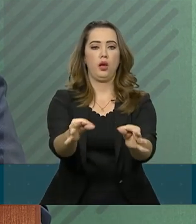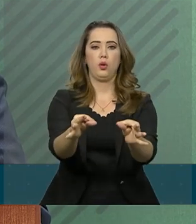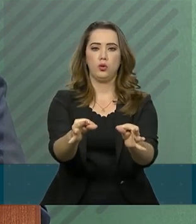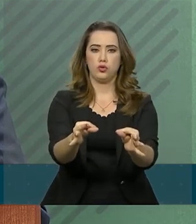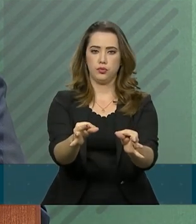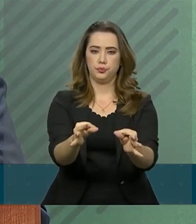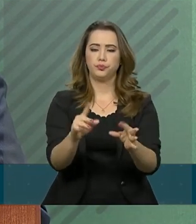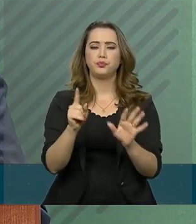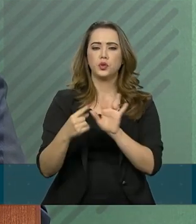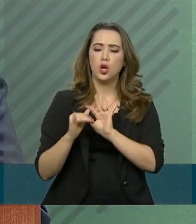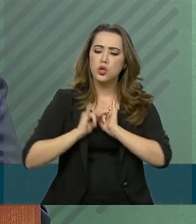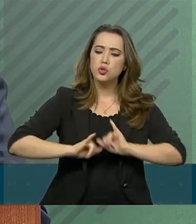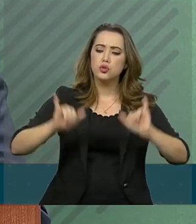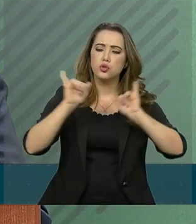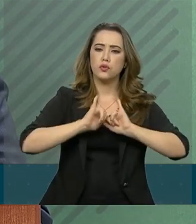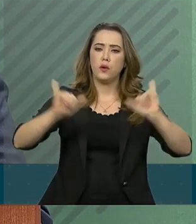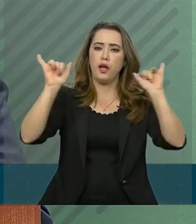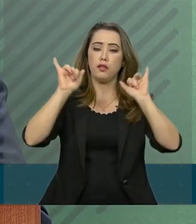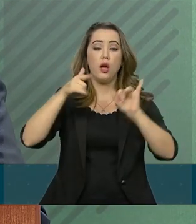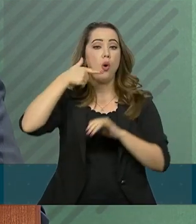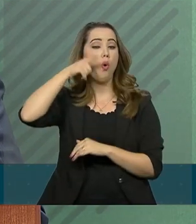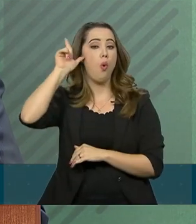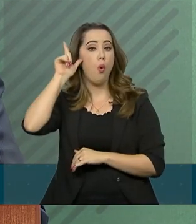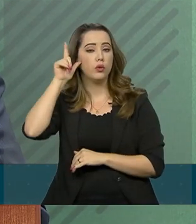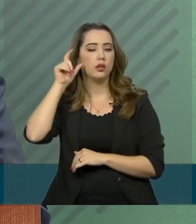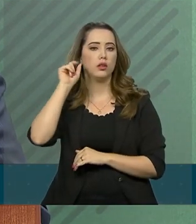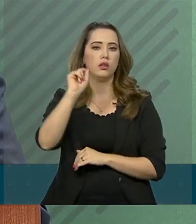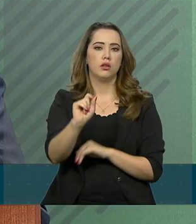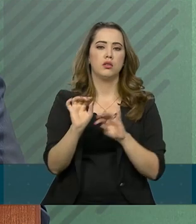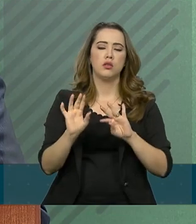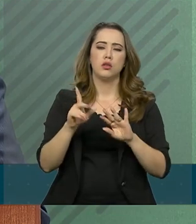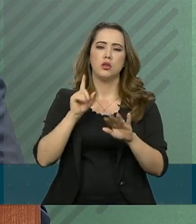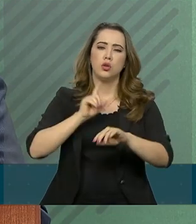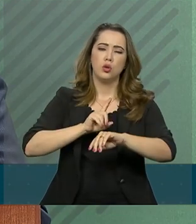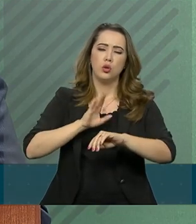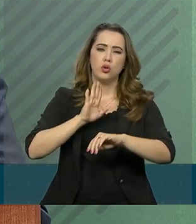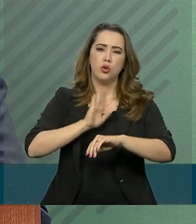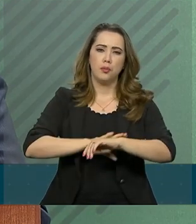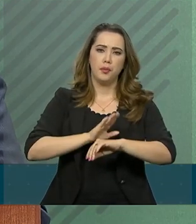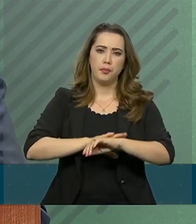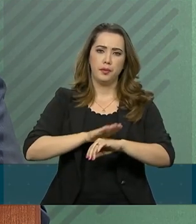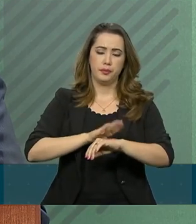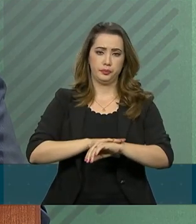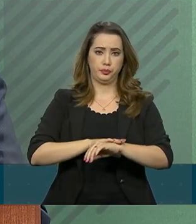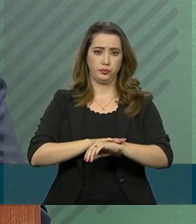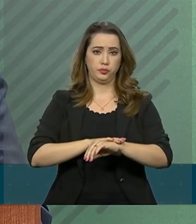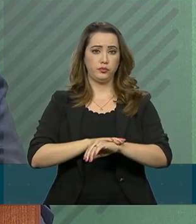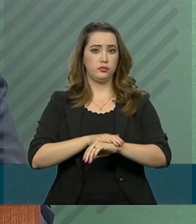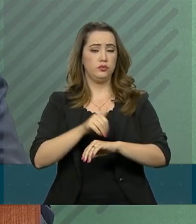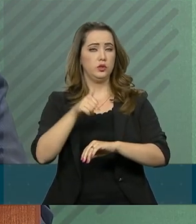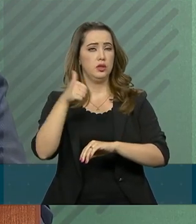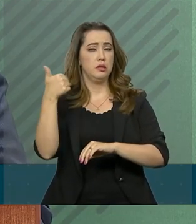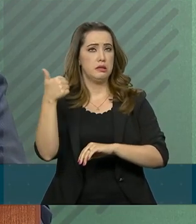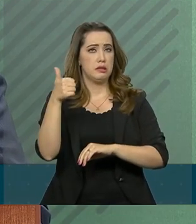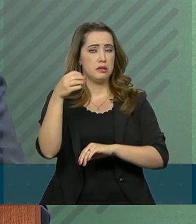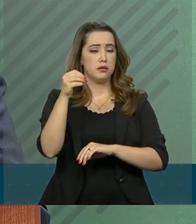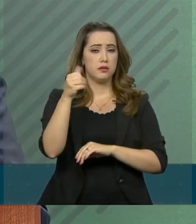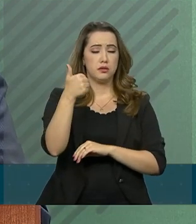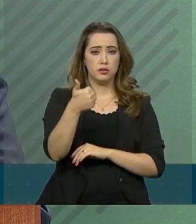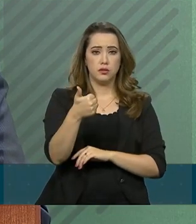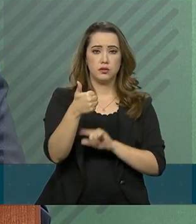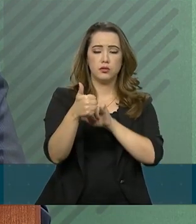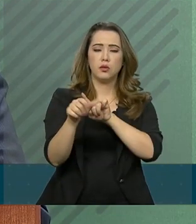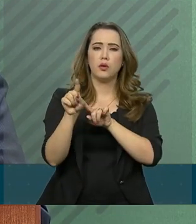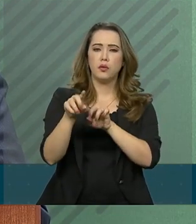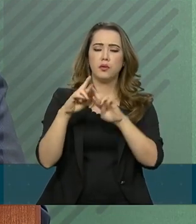foi divulgada ontem, durante a 71ª reunião anual da